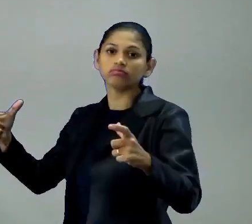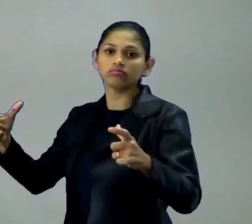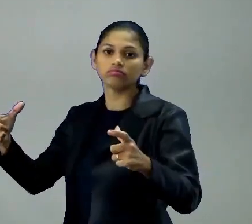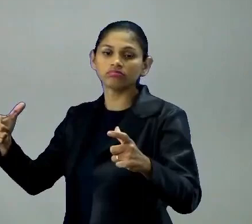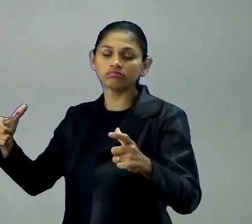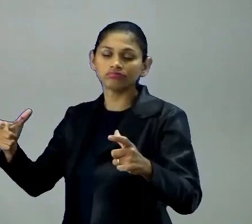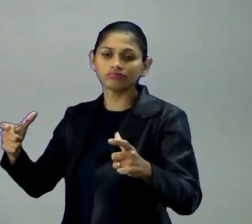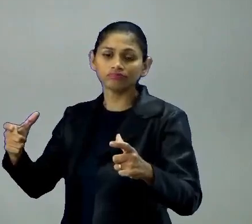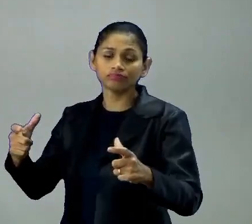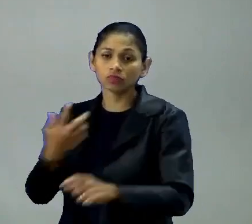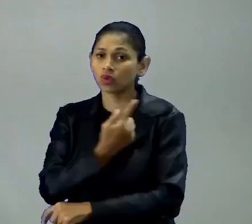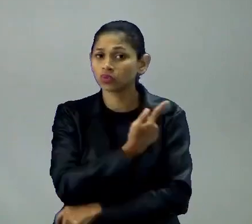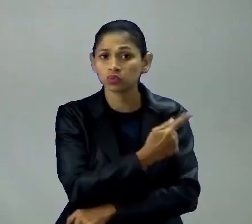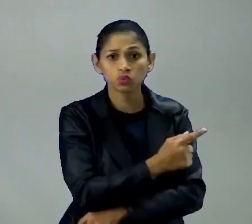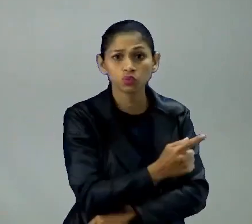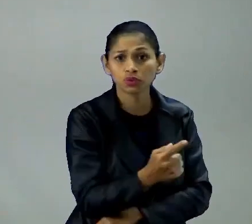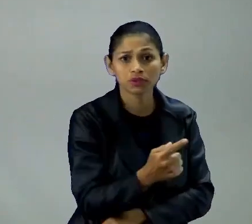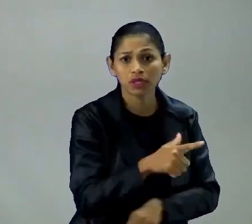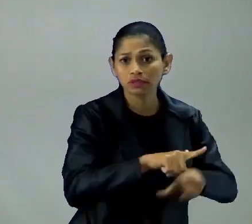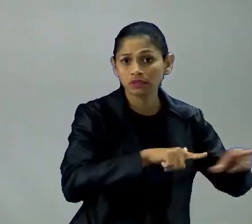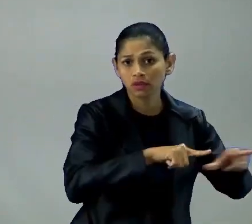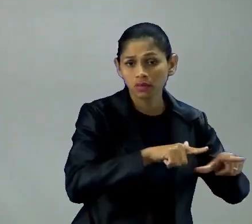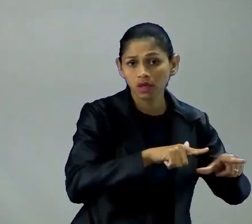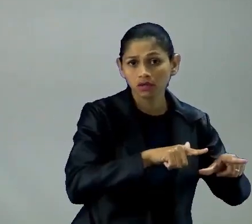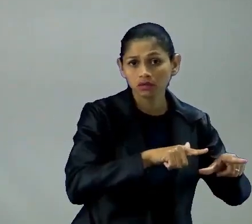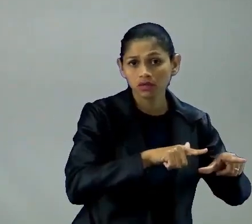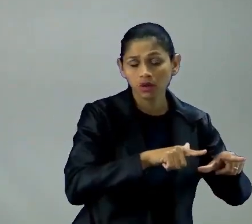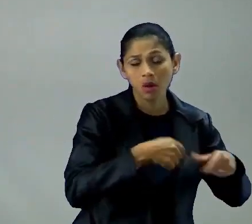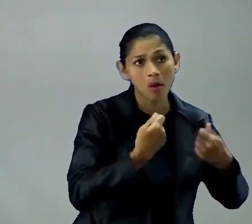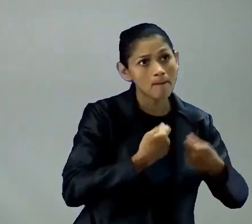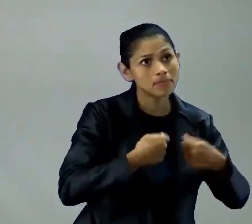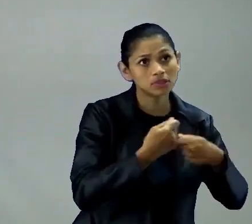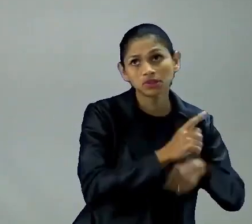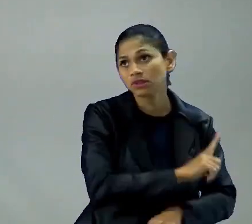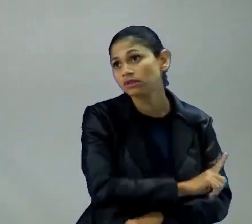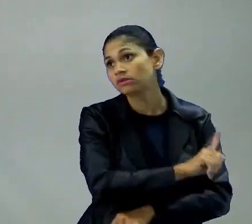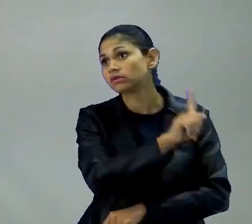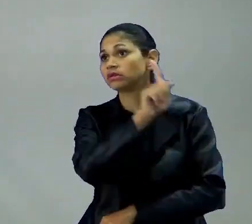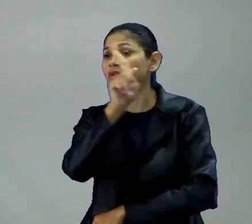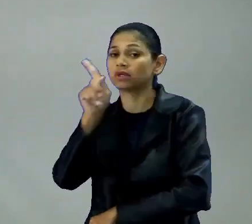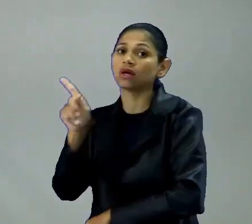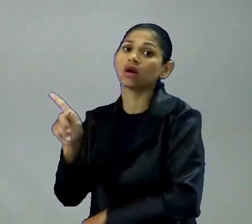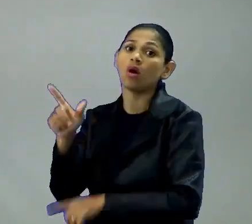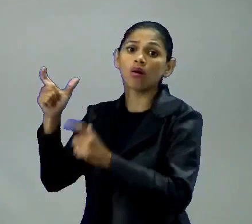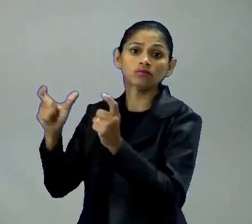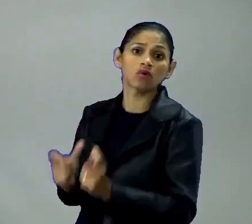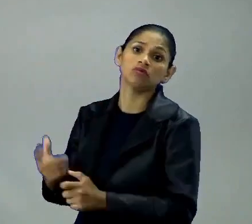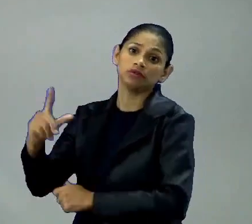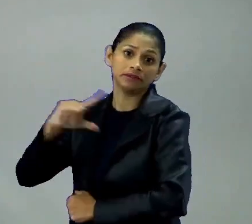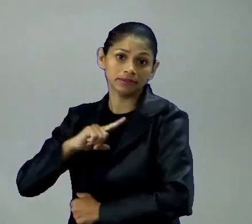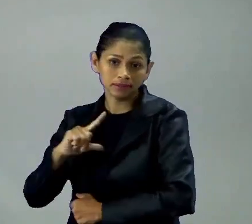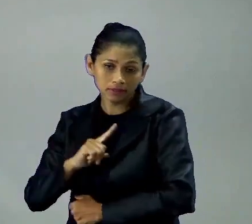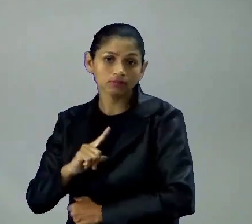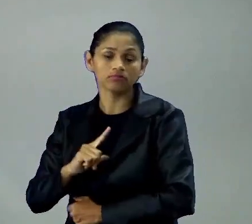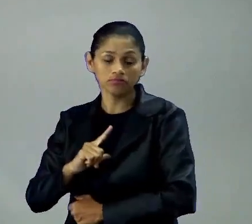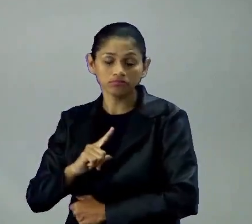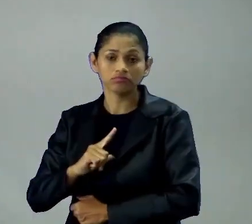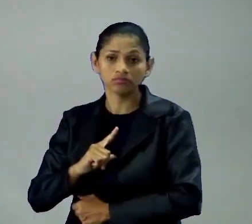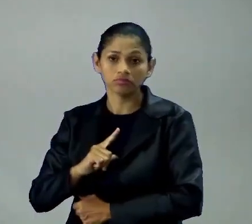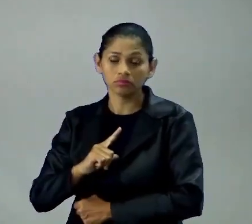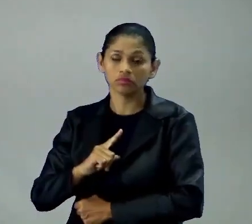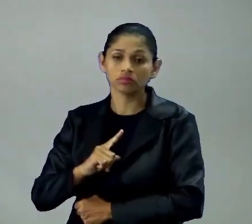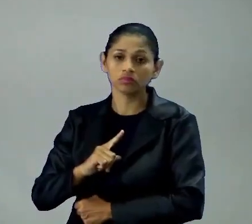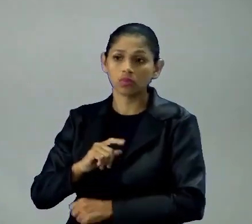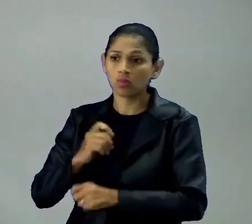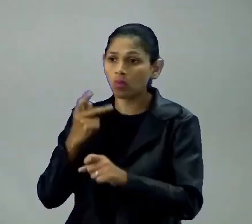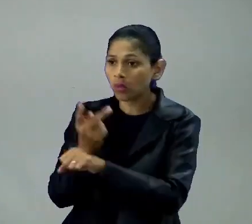não tenho mais oportunidade de emprego aqui onde eu estou, tenho que ir em busca de melhores condições de vida para mim e para a minha família, né, então digamos que foi isso